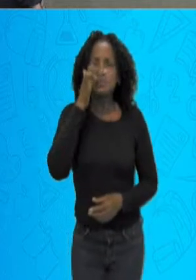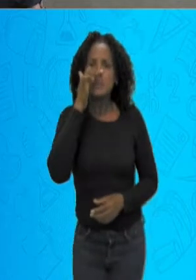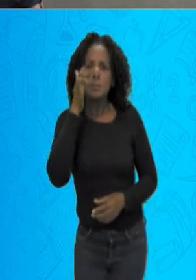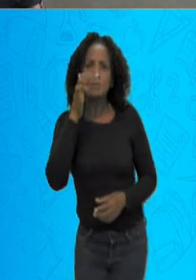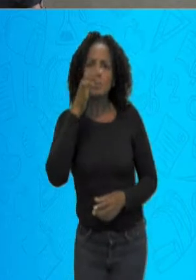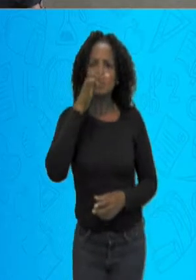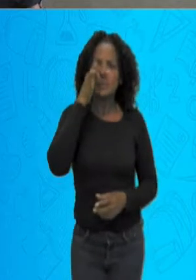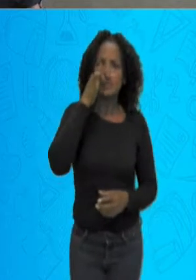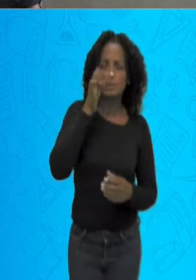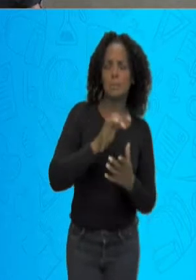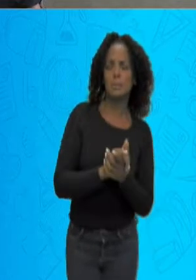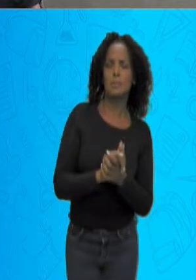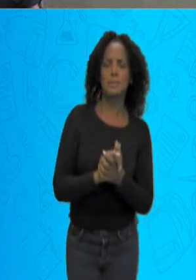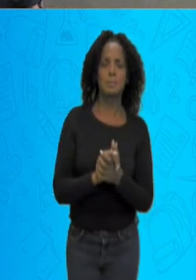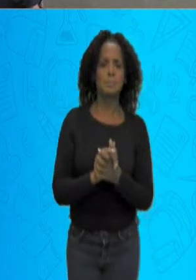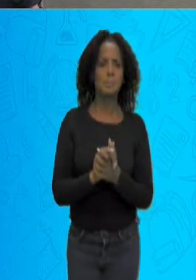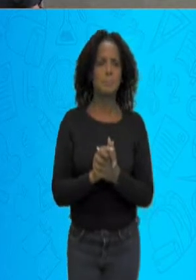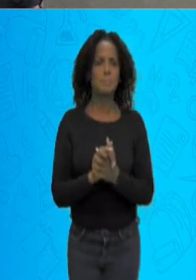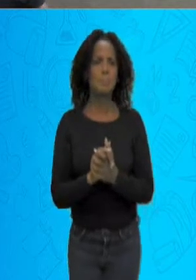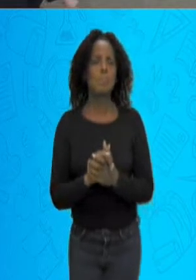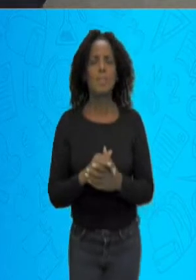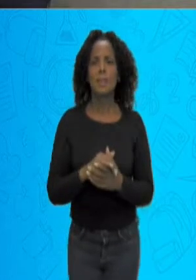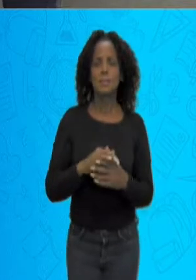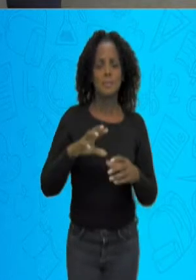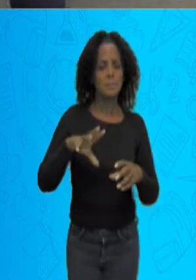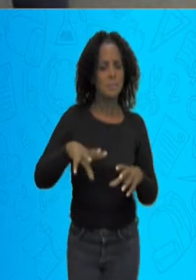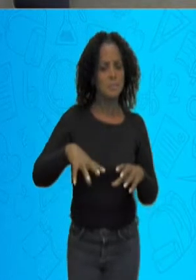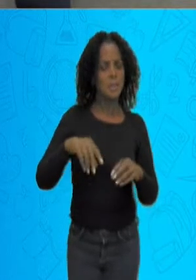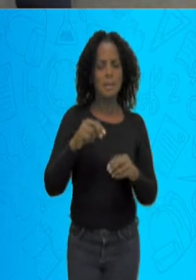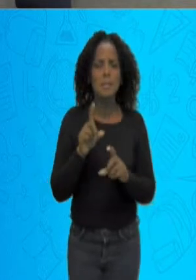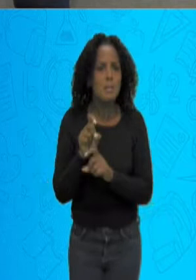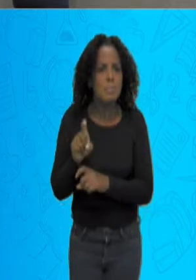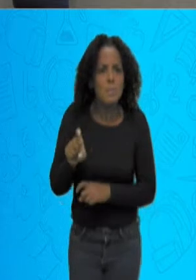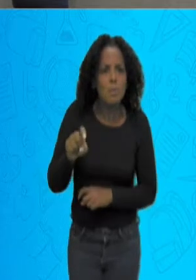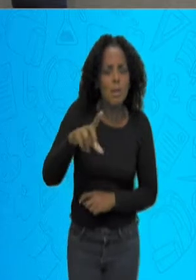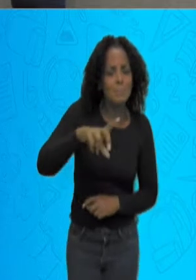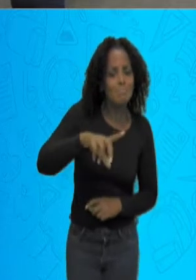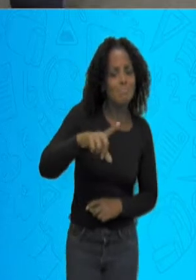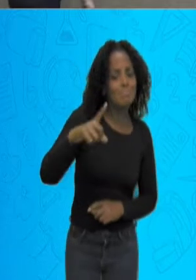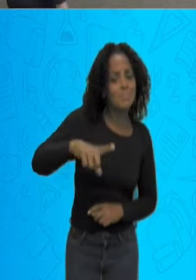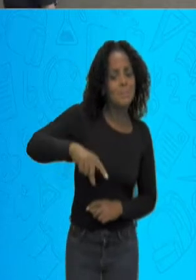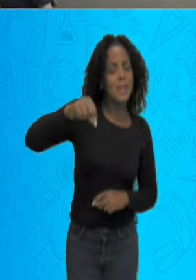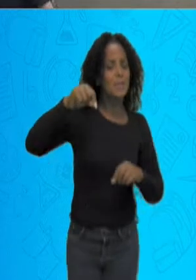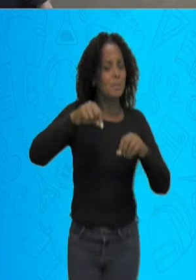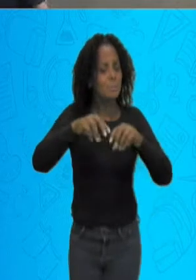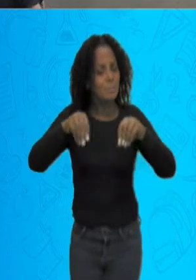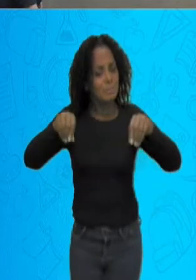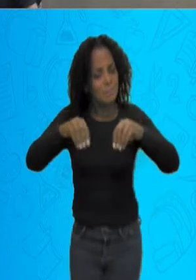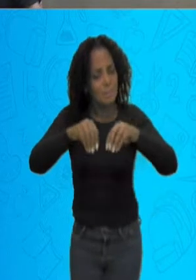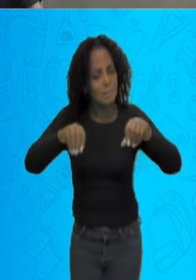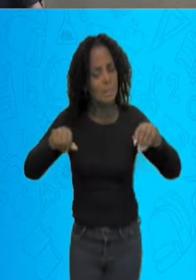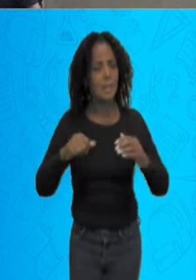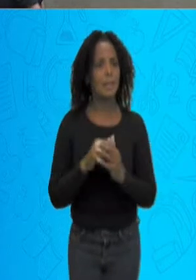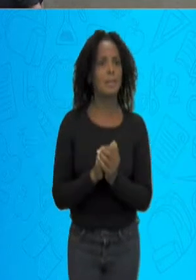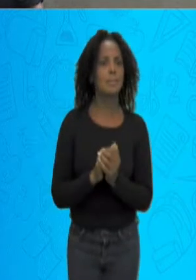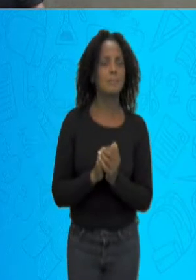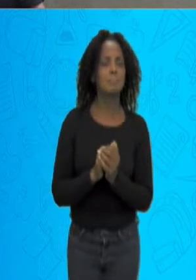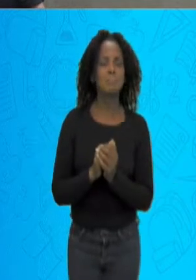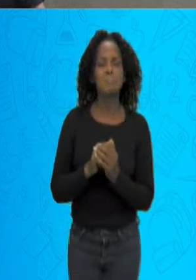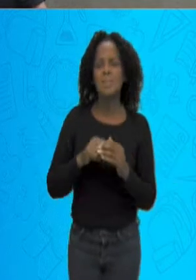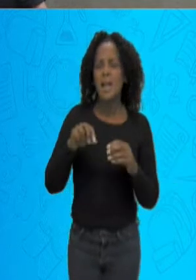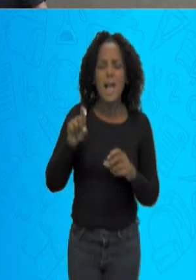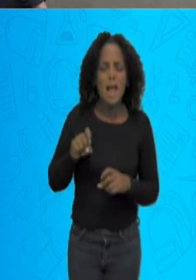para as cinco minhocas saídas da terra. Está vendo as minhocas? Olha os jacintos aqui. Elas se